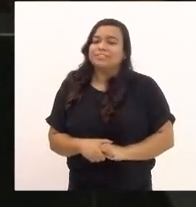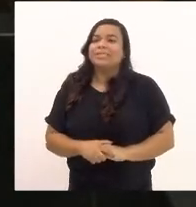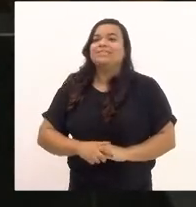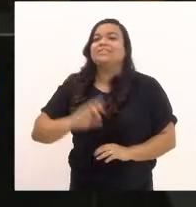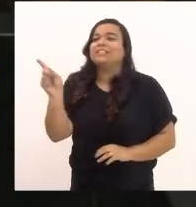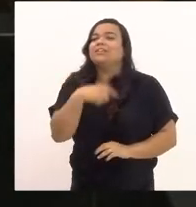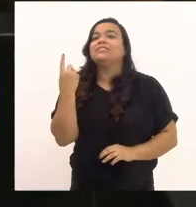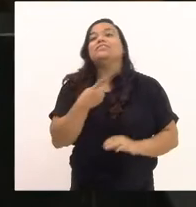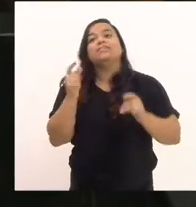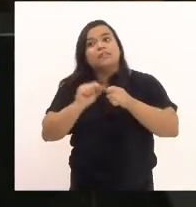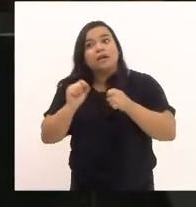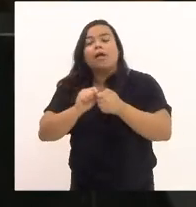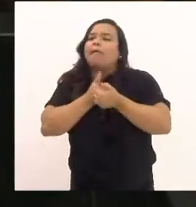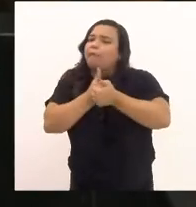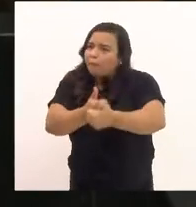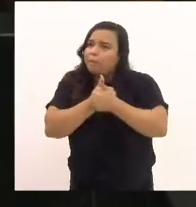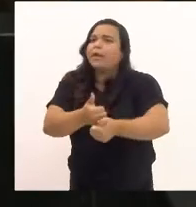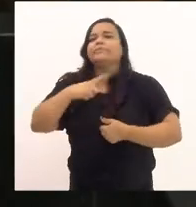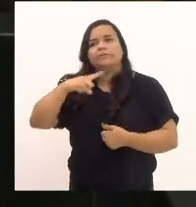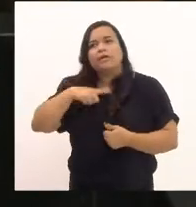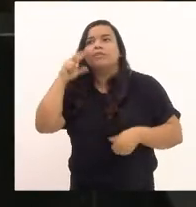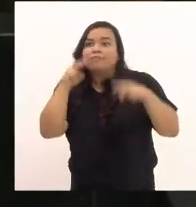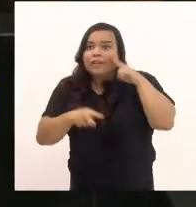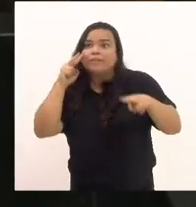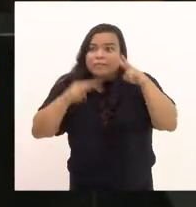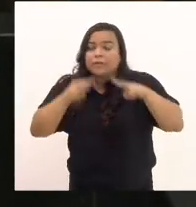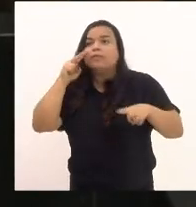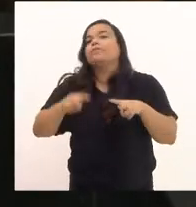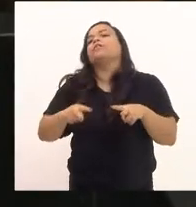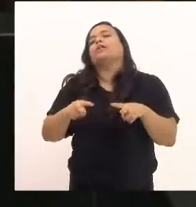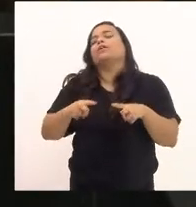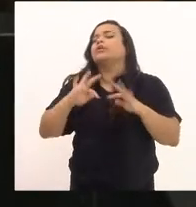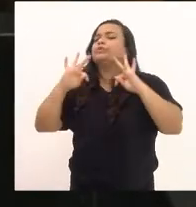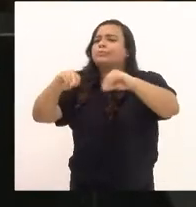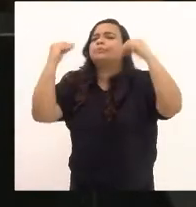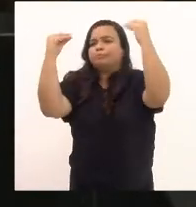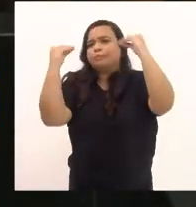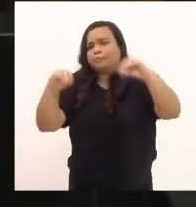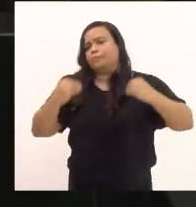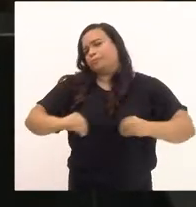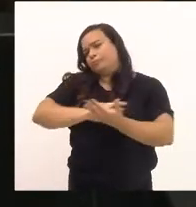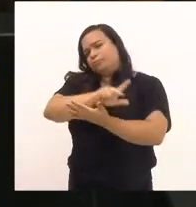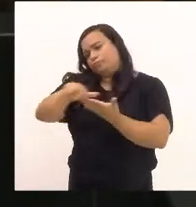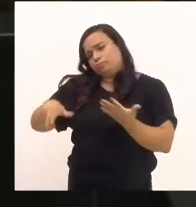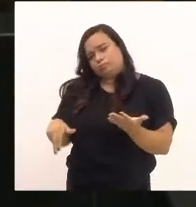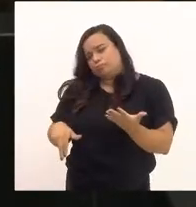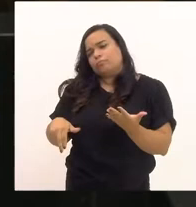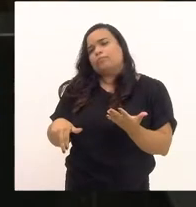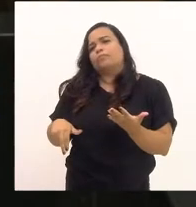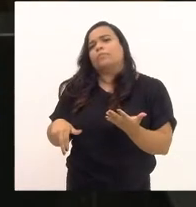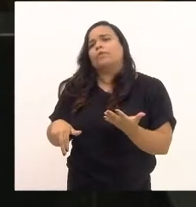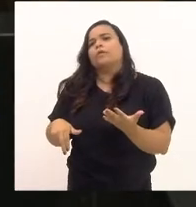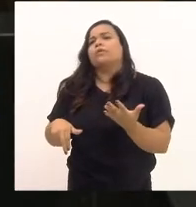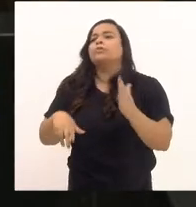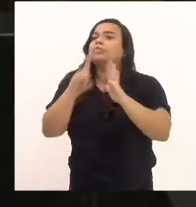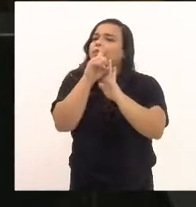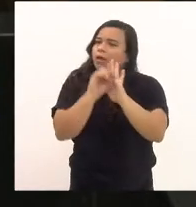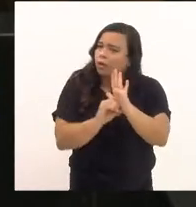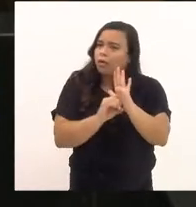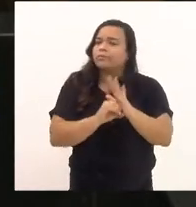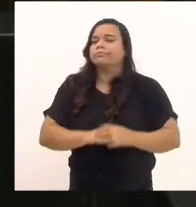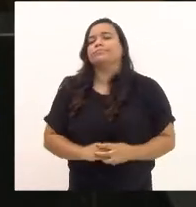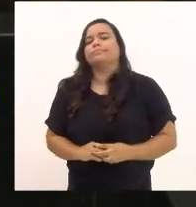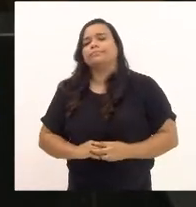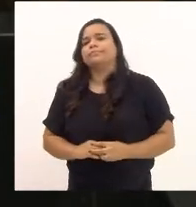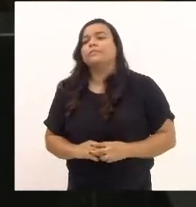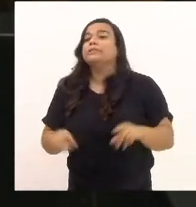jeito, acompanhando todas as publicações do Diário Oficial. E